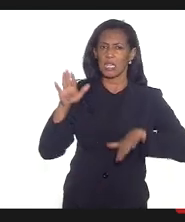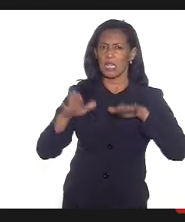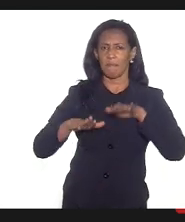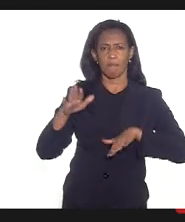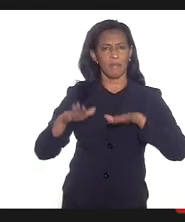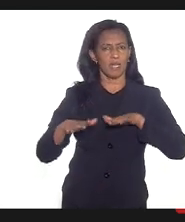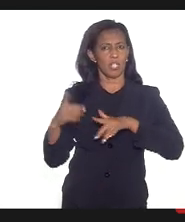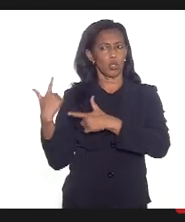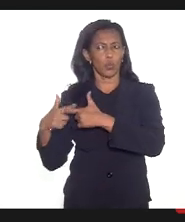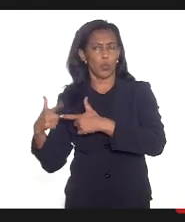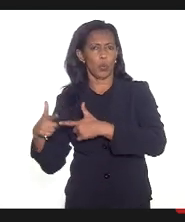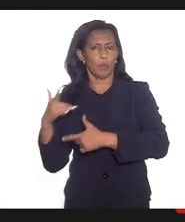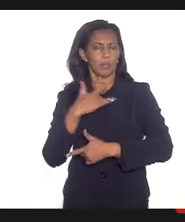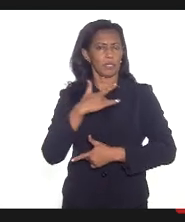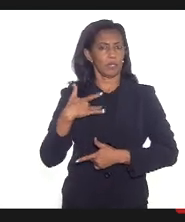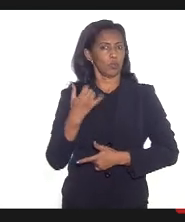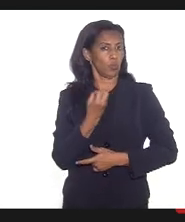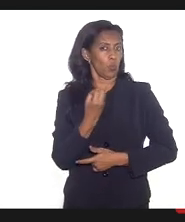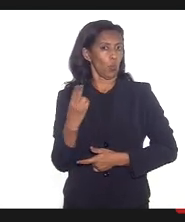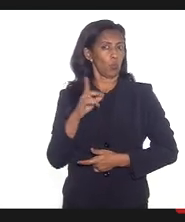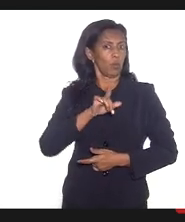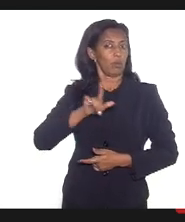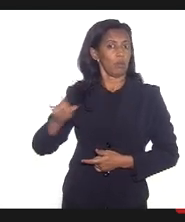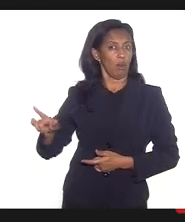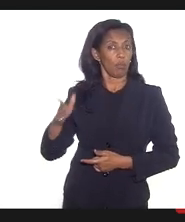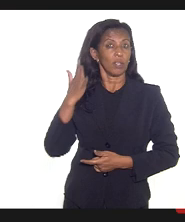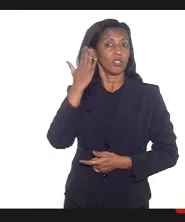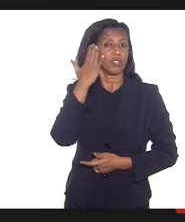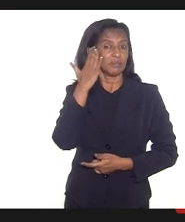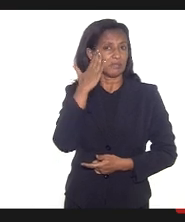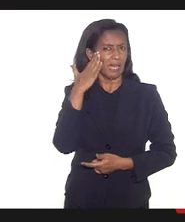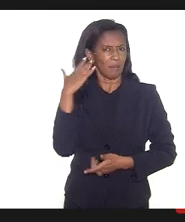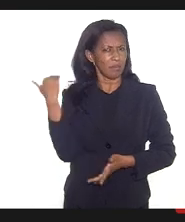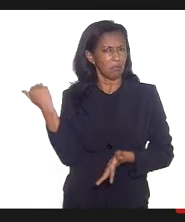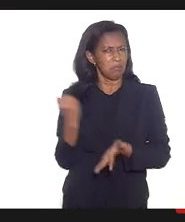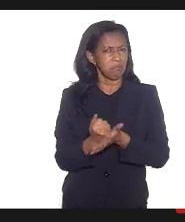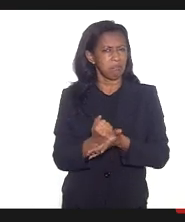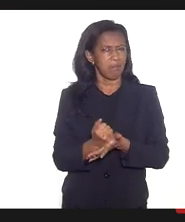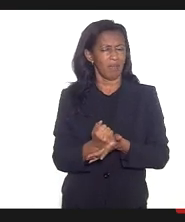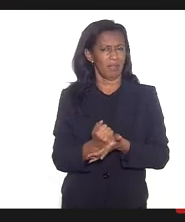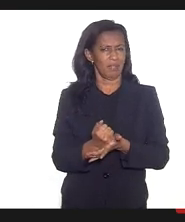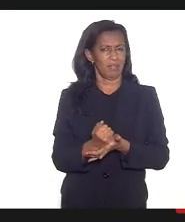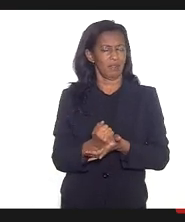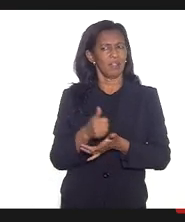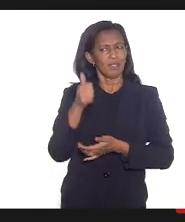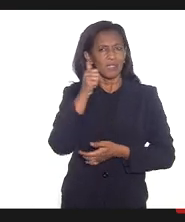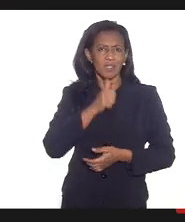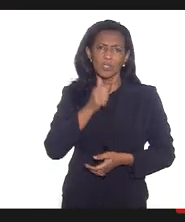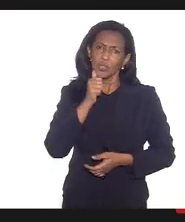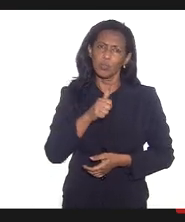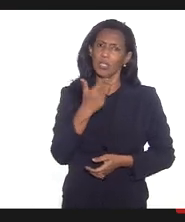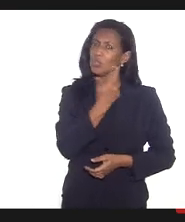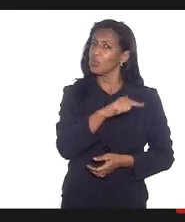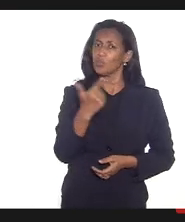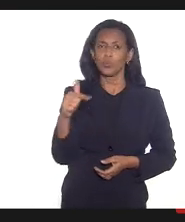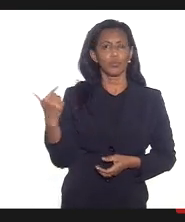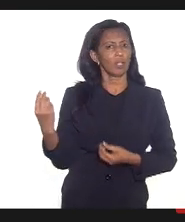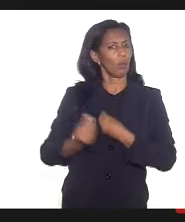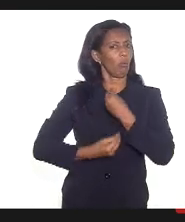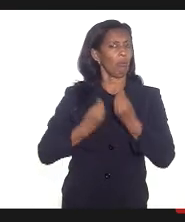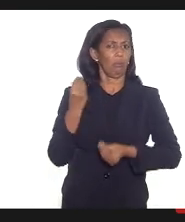comorbidade ou não comorbidade e a gente sabe que isso isso impacta naquelas mulheres que não tem